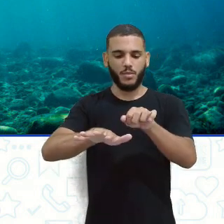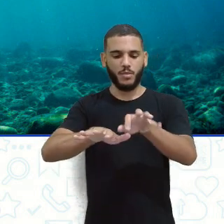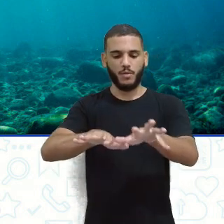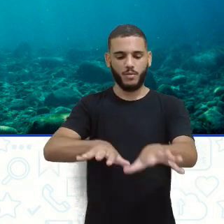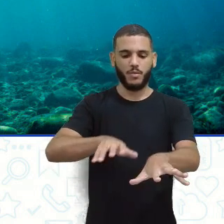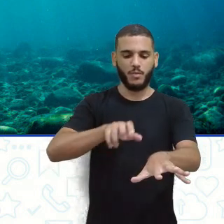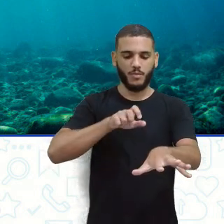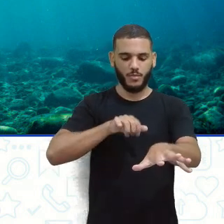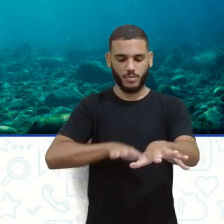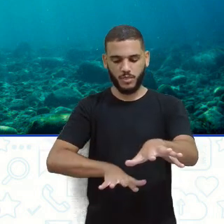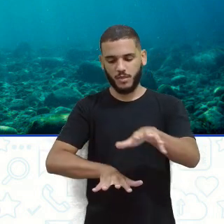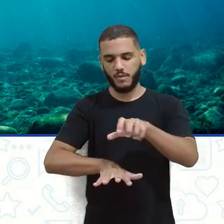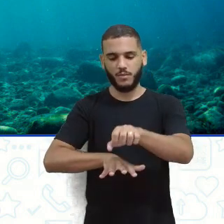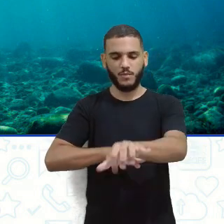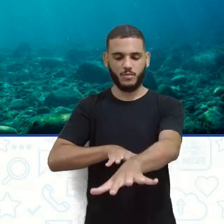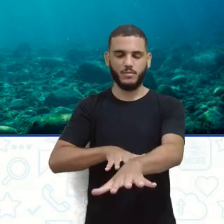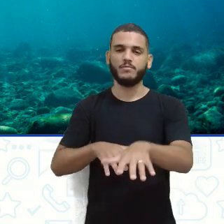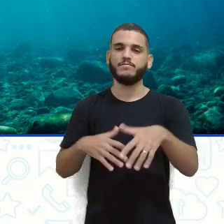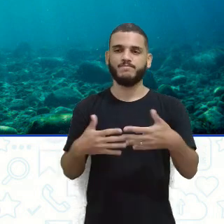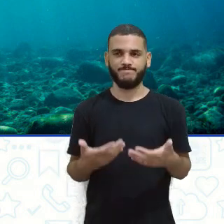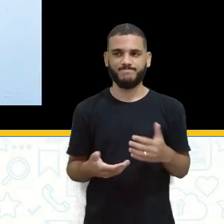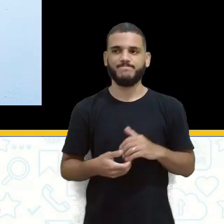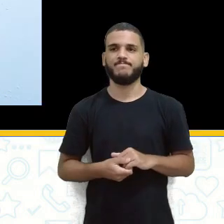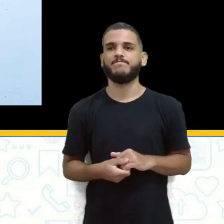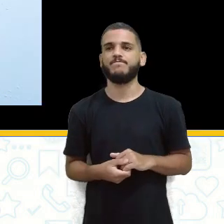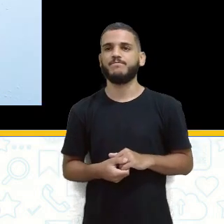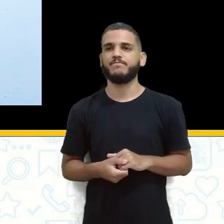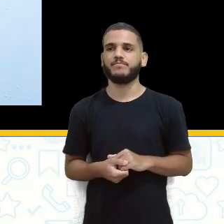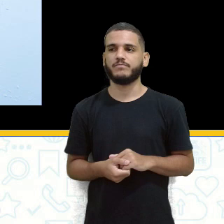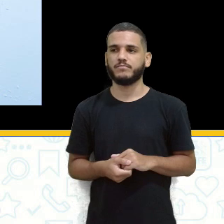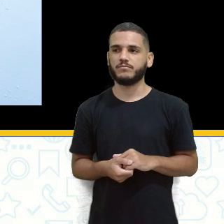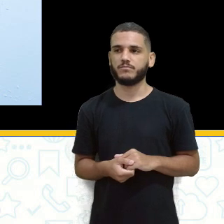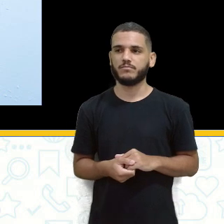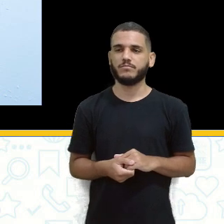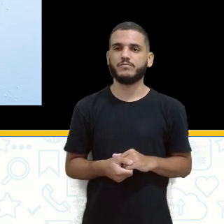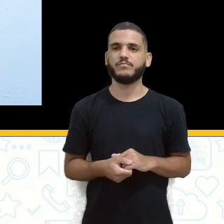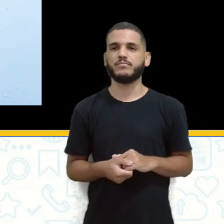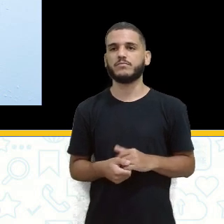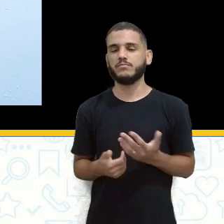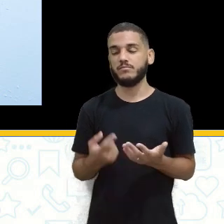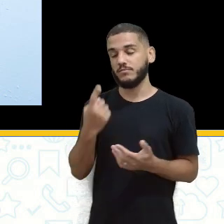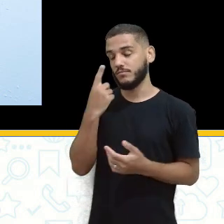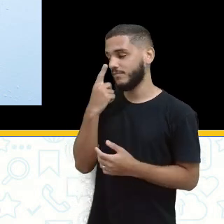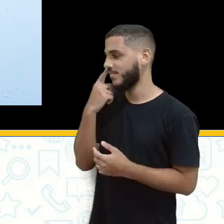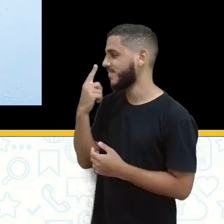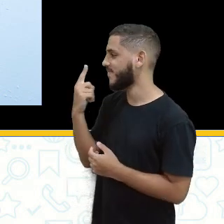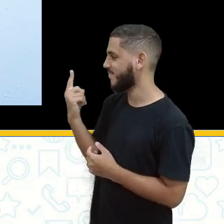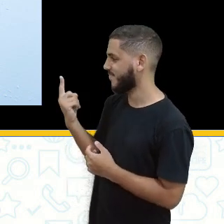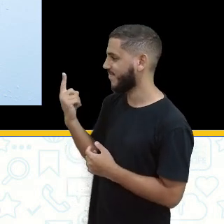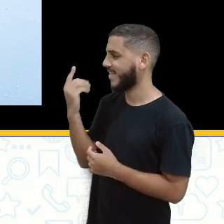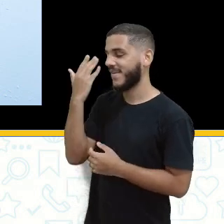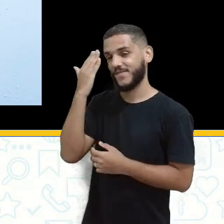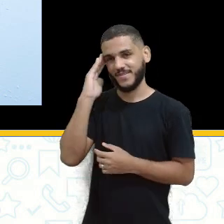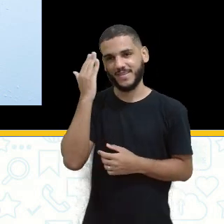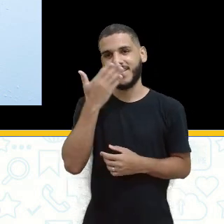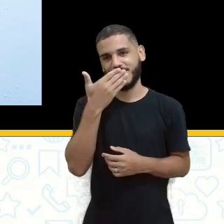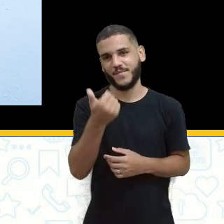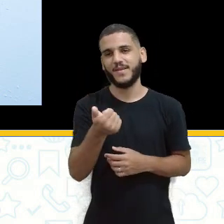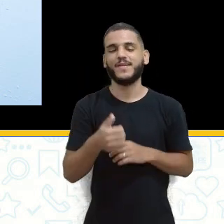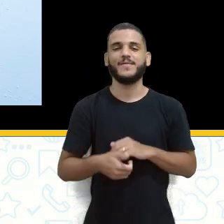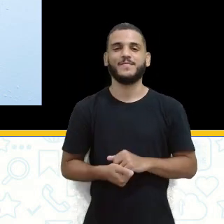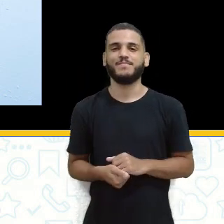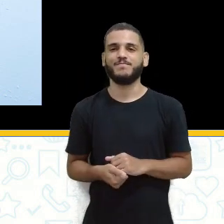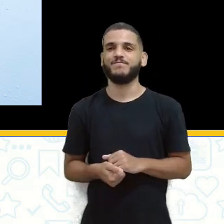de quando atingiram a superfície da água. Olha aí a refração também, para a gente ver direitinho, né?